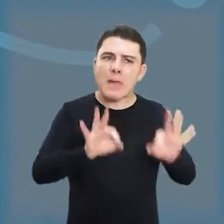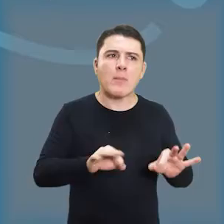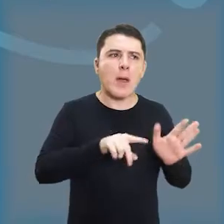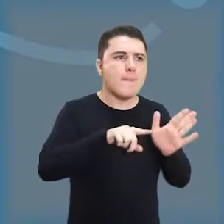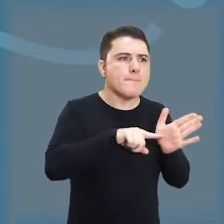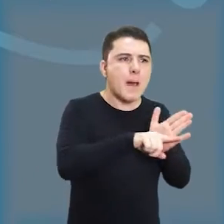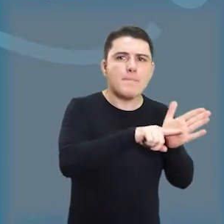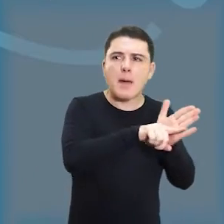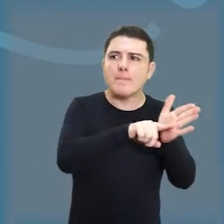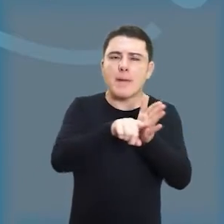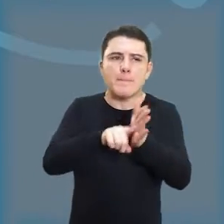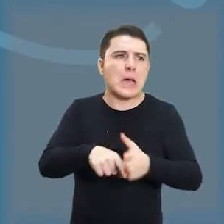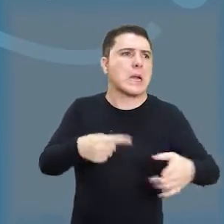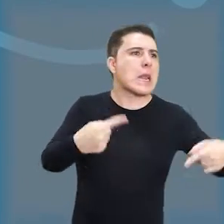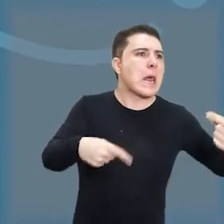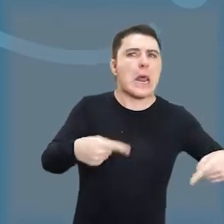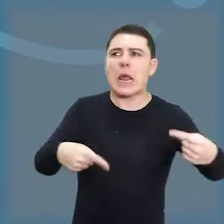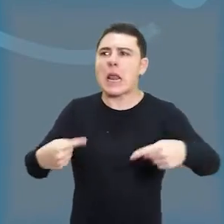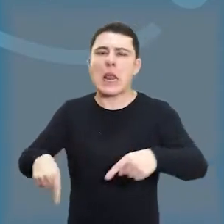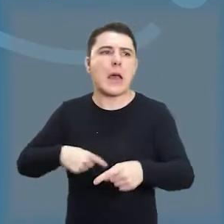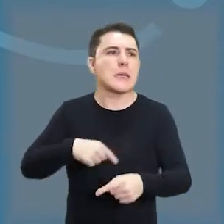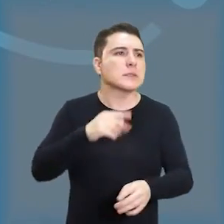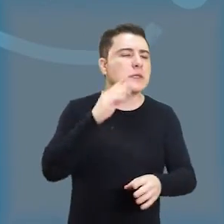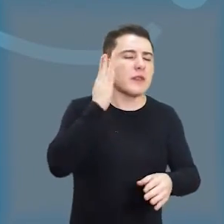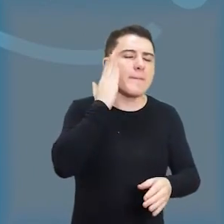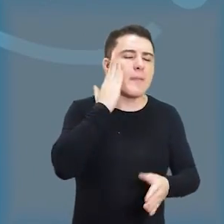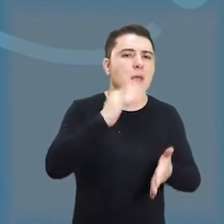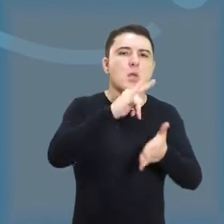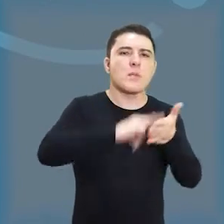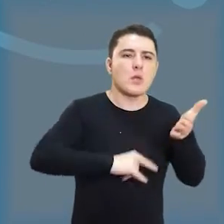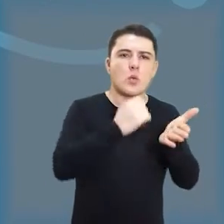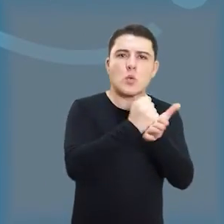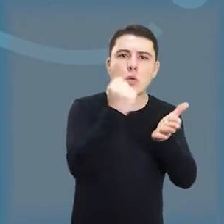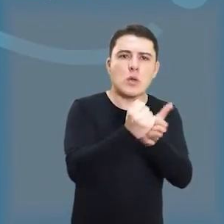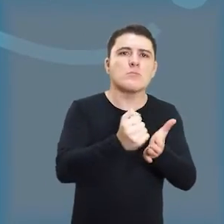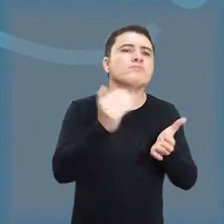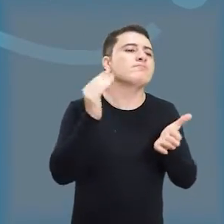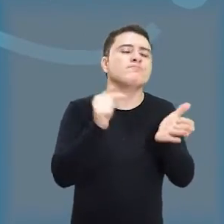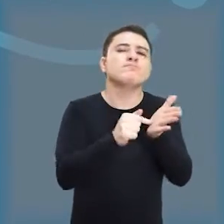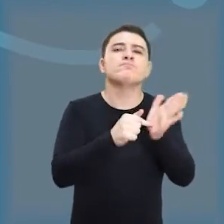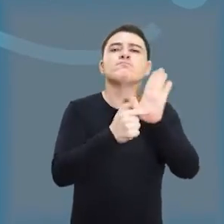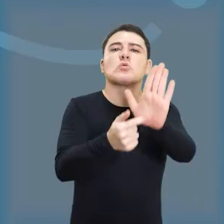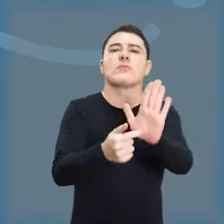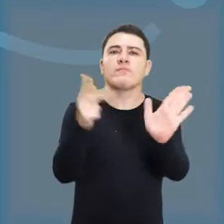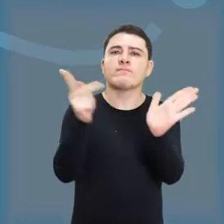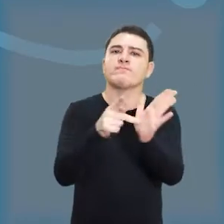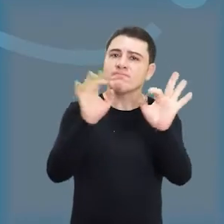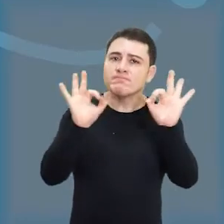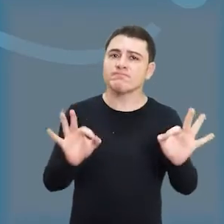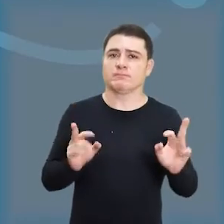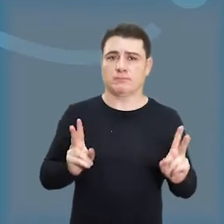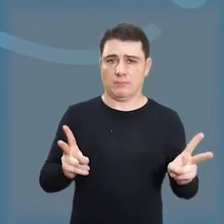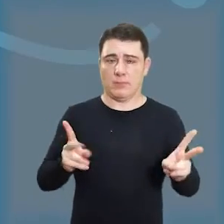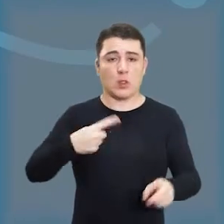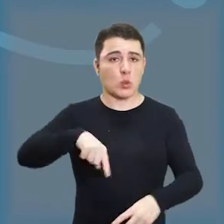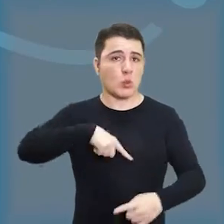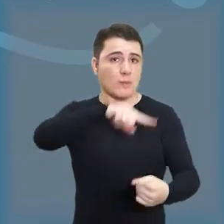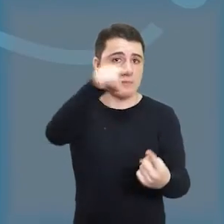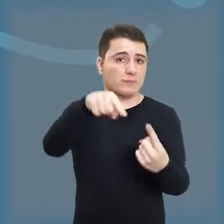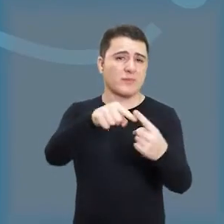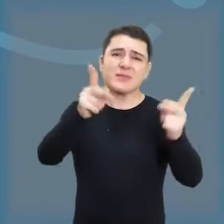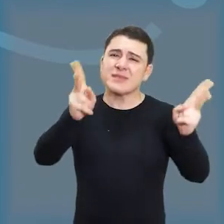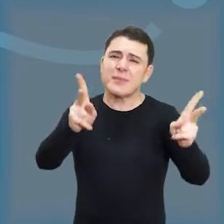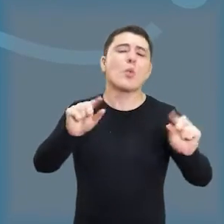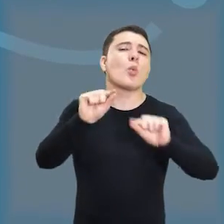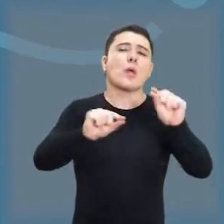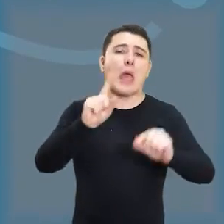discutir tudo aquilo que possa estar nebuloso, os contratos, para entregar sempre a verdade para a população. O nosso intuito